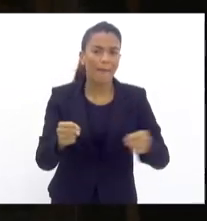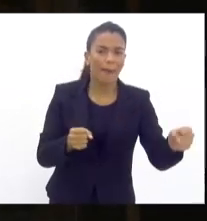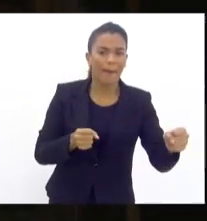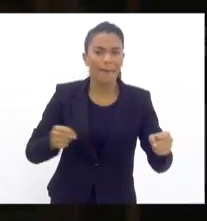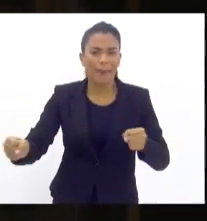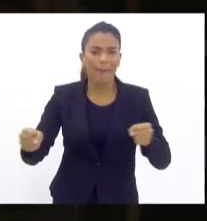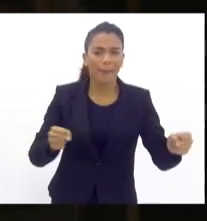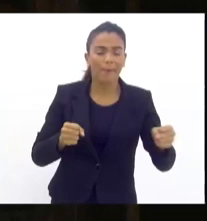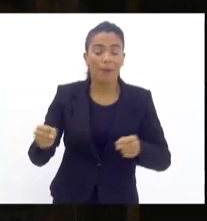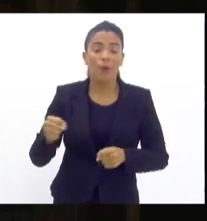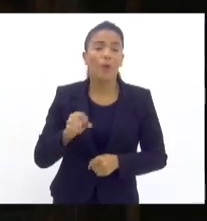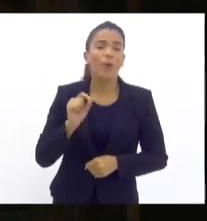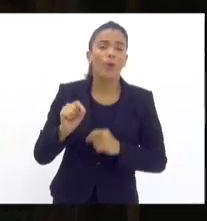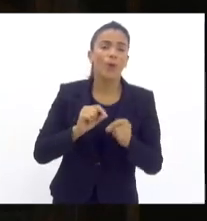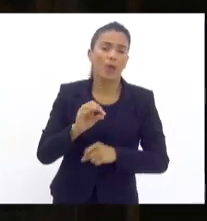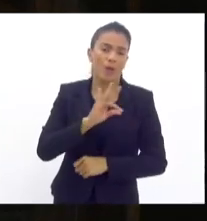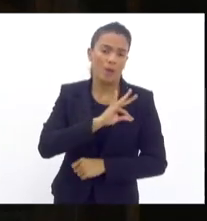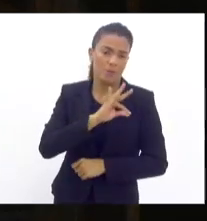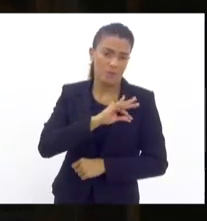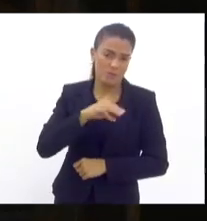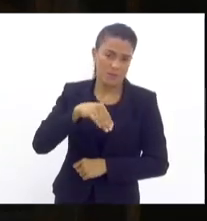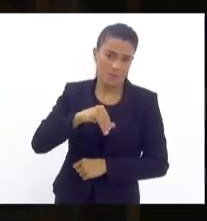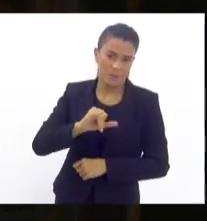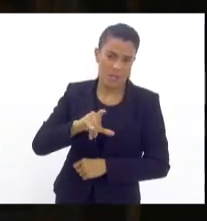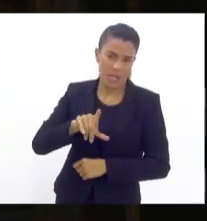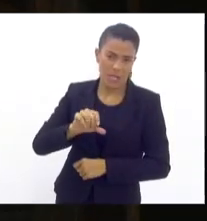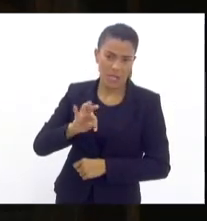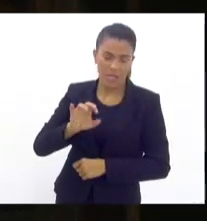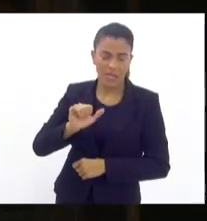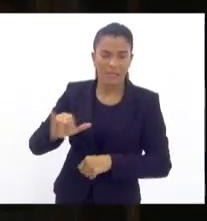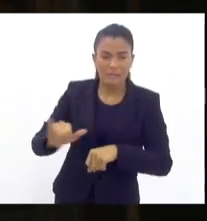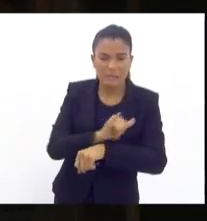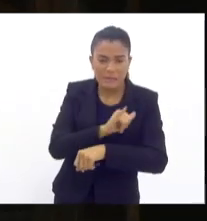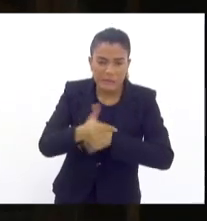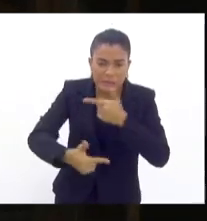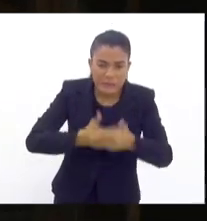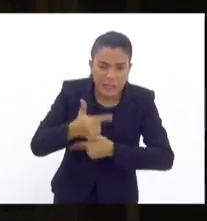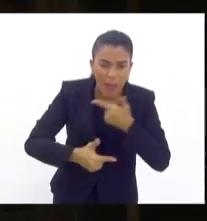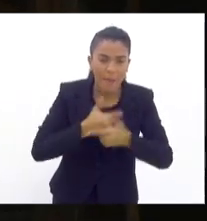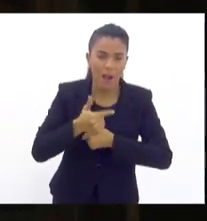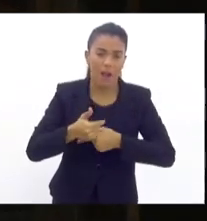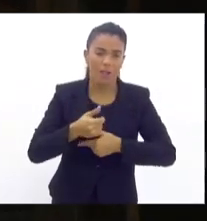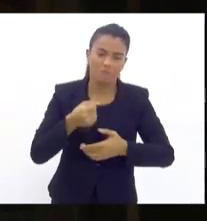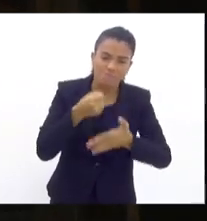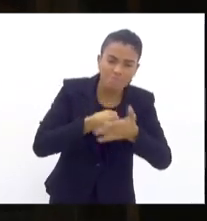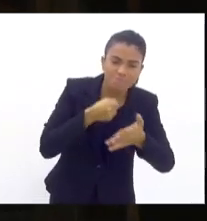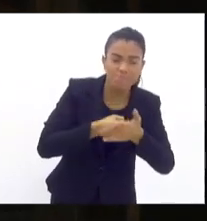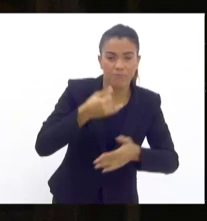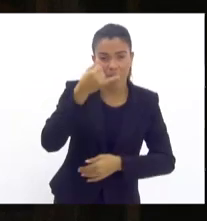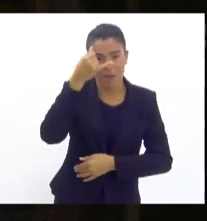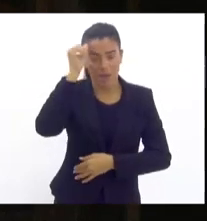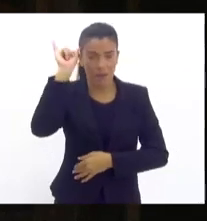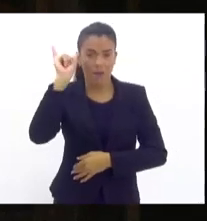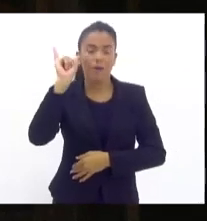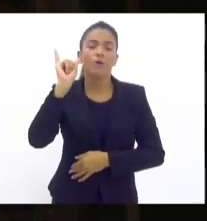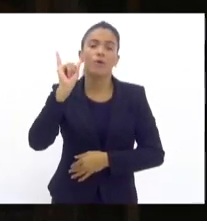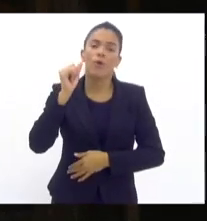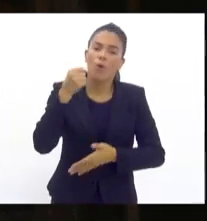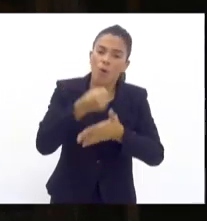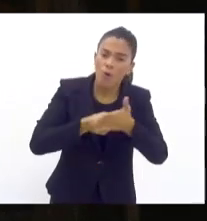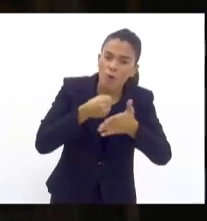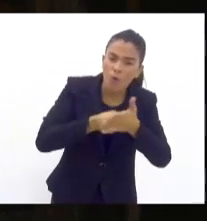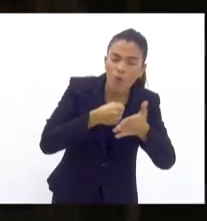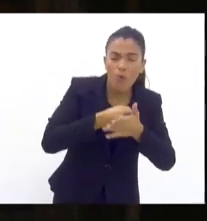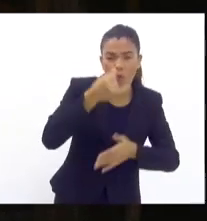O que a PM, o a Polícia Militar está fazendo para combater é transformar a luta, o combate